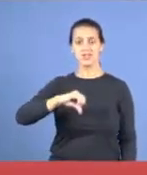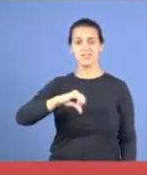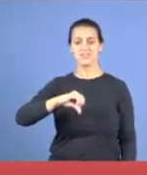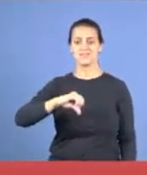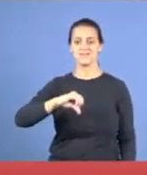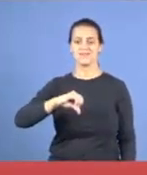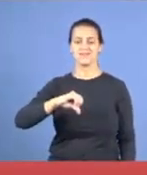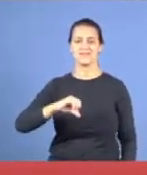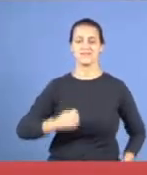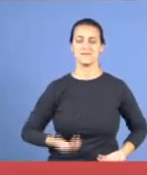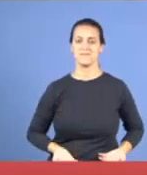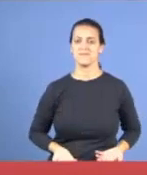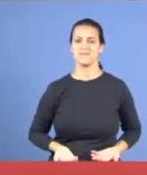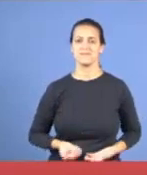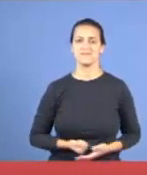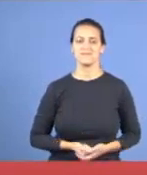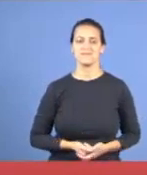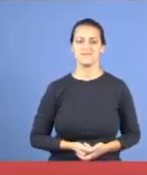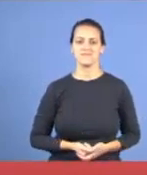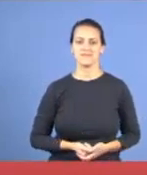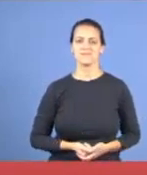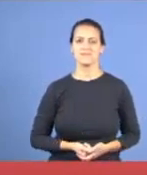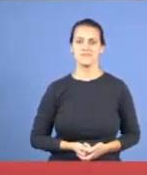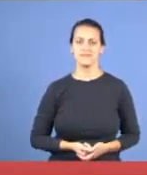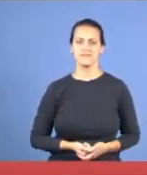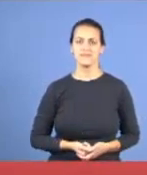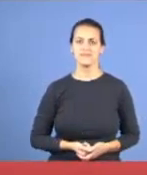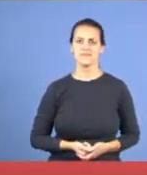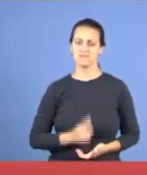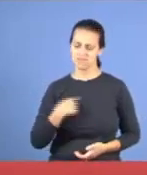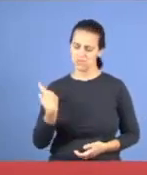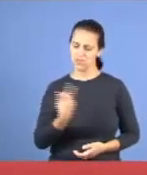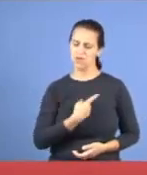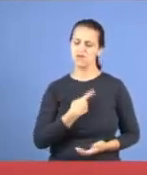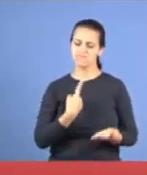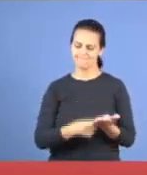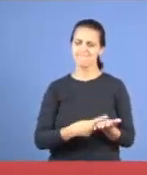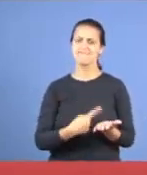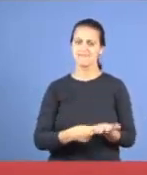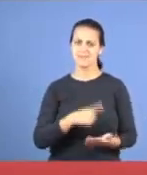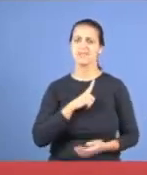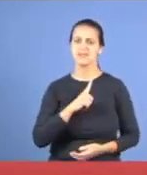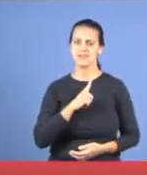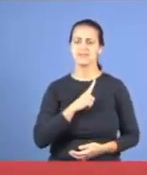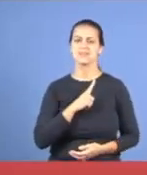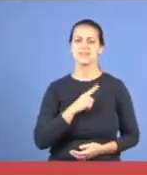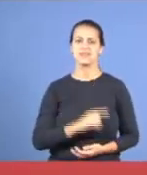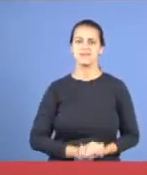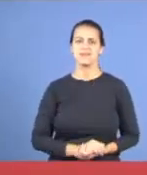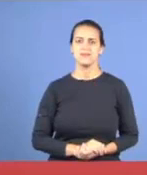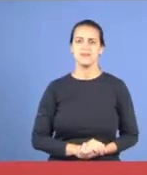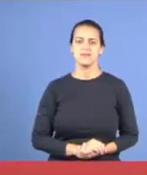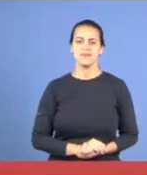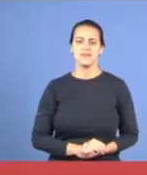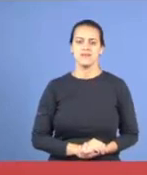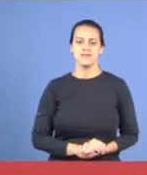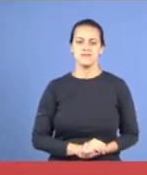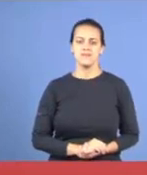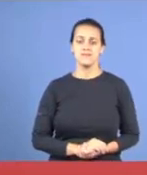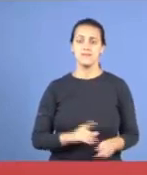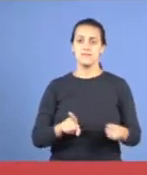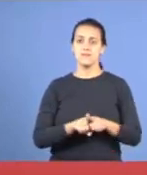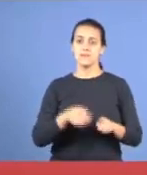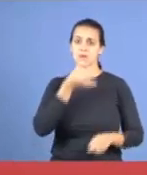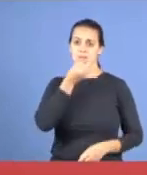idade, e, há um comprometimento, todo o nosso povo, aqui, estão falando, a sugestão de mensagens,